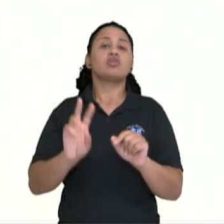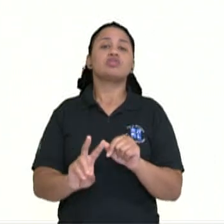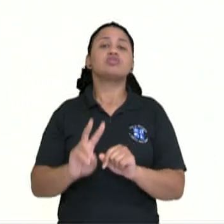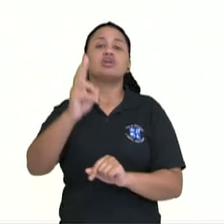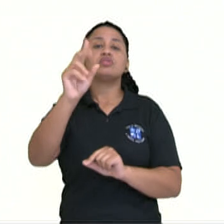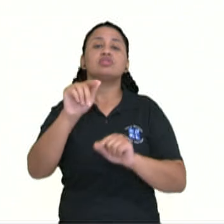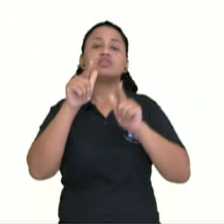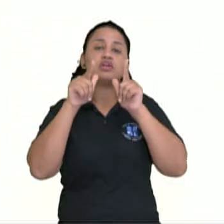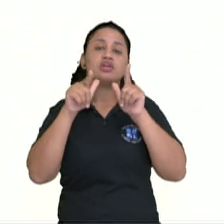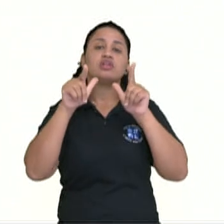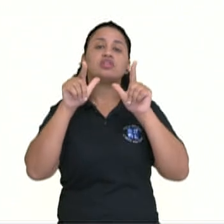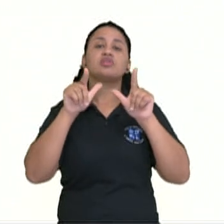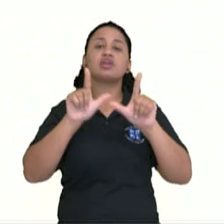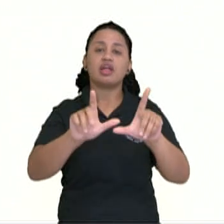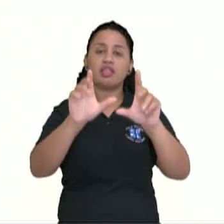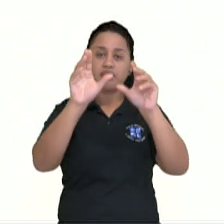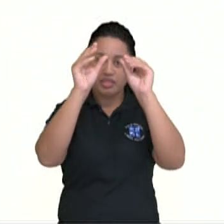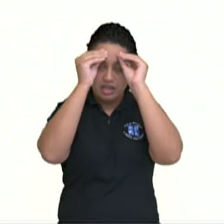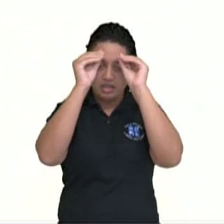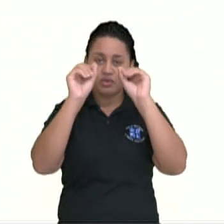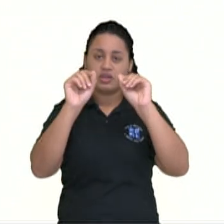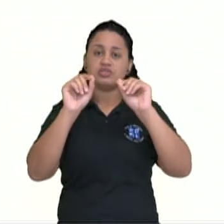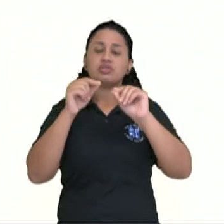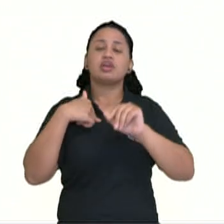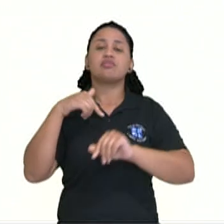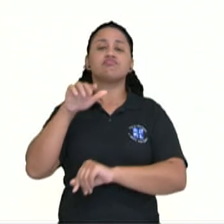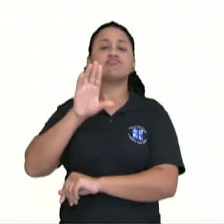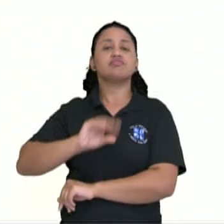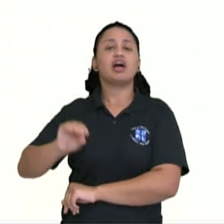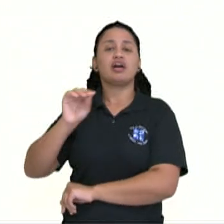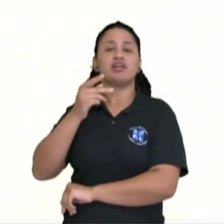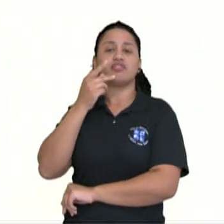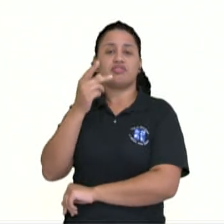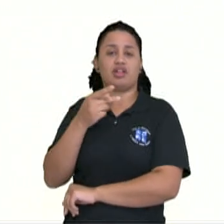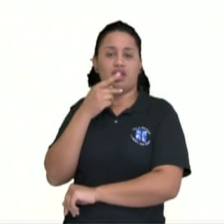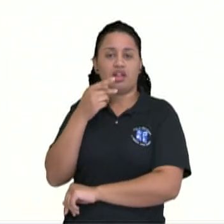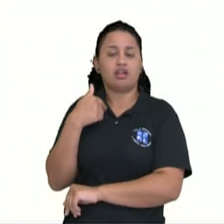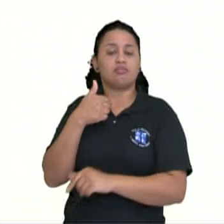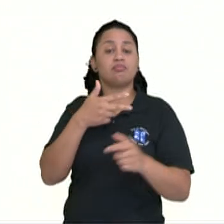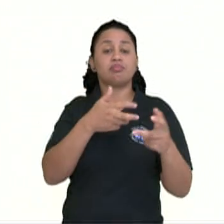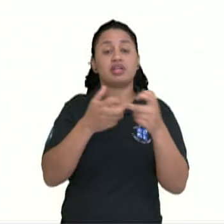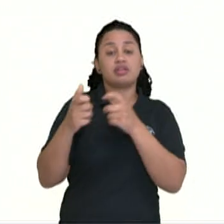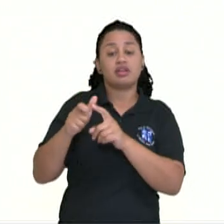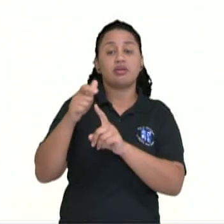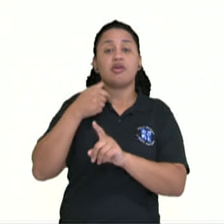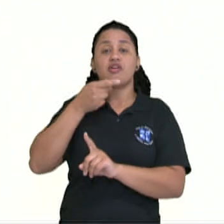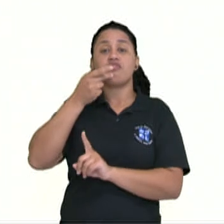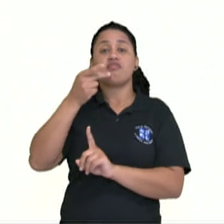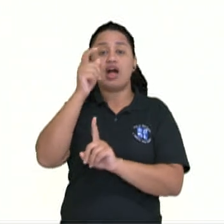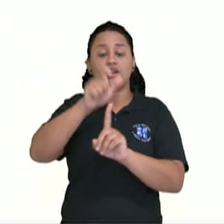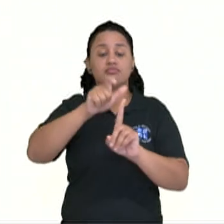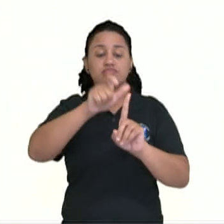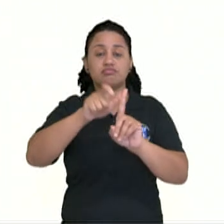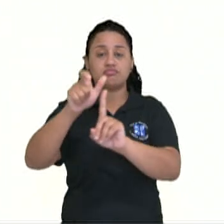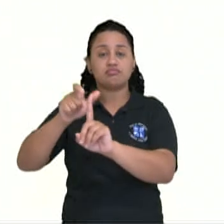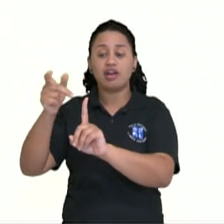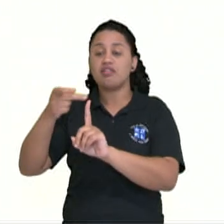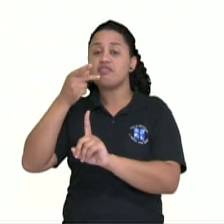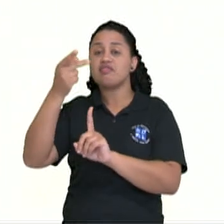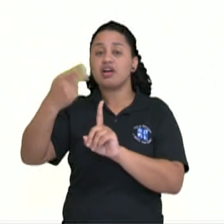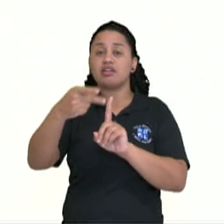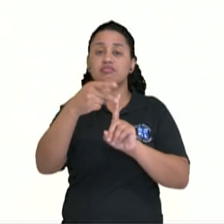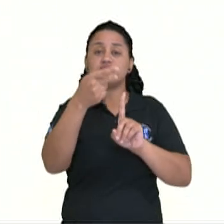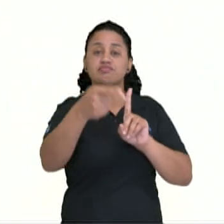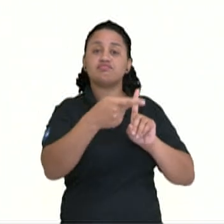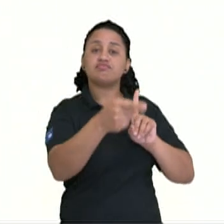linguagem oral. Então, na leitura do romance, a gente percebe ali na fala das pessoas, das personagens, que a